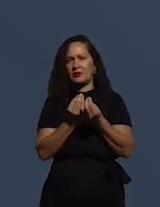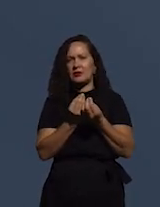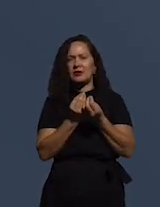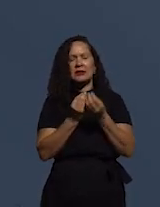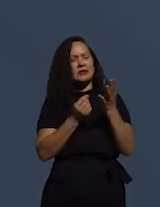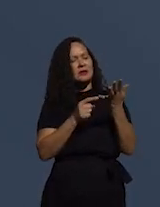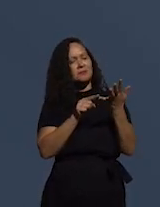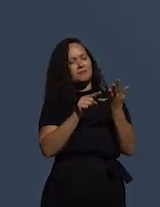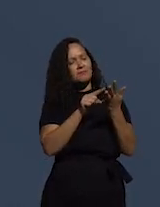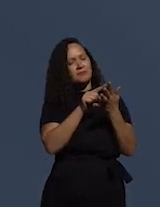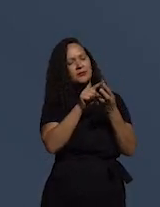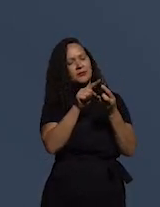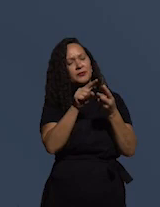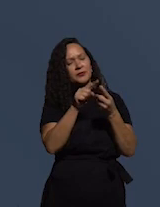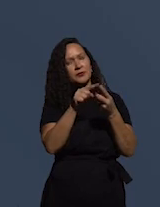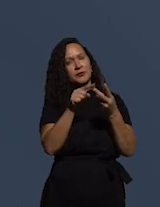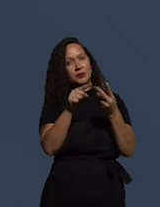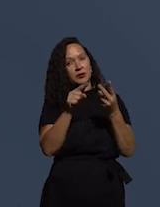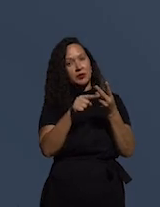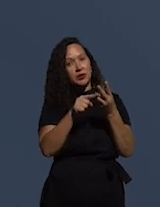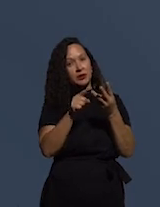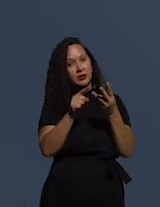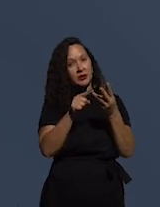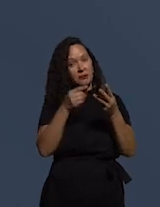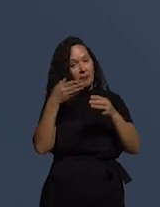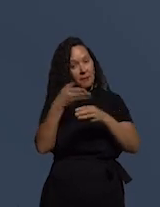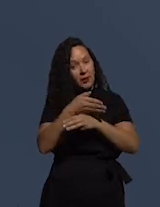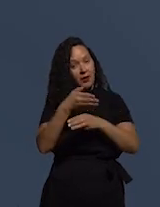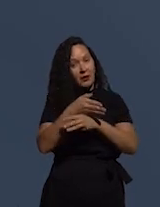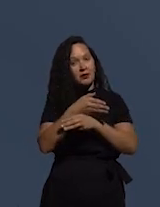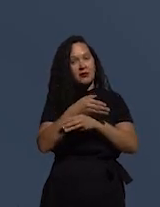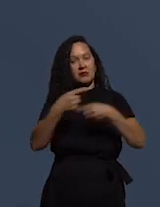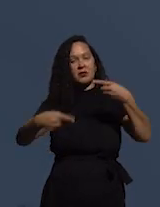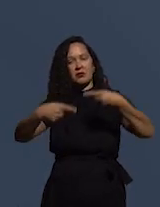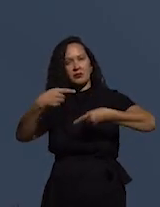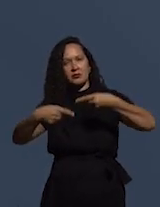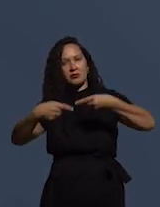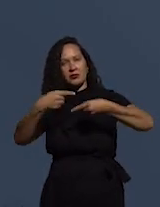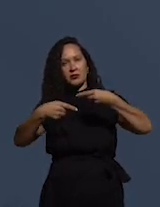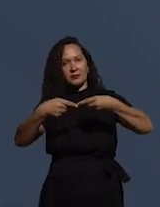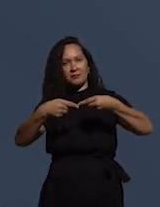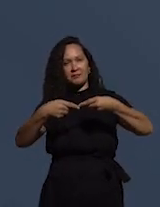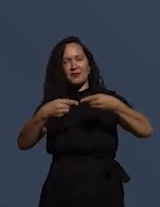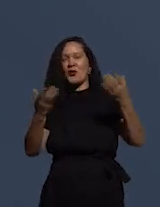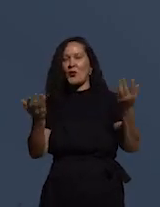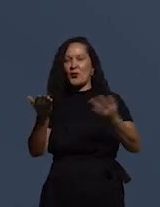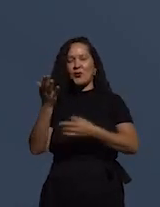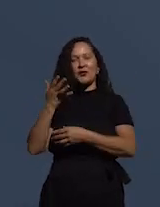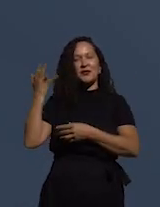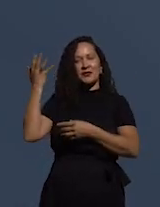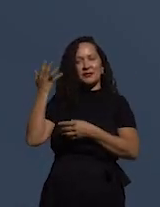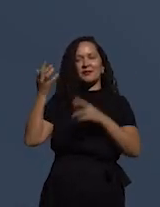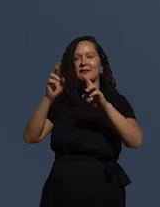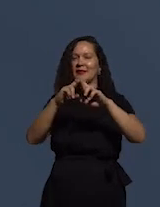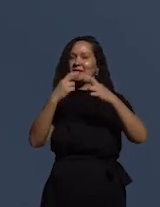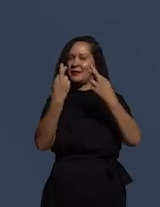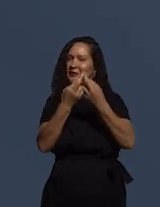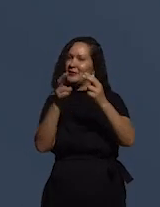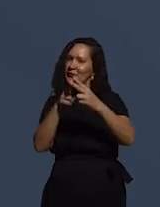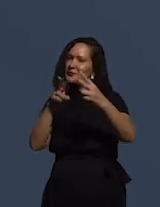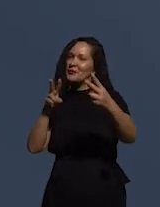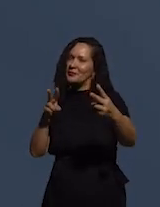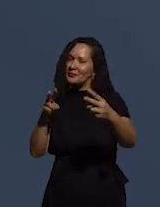presentes nas distintas mesas que compõem